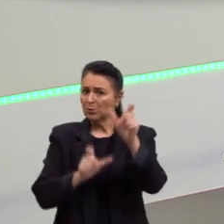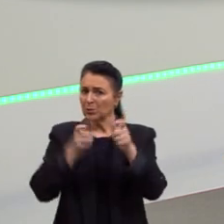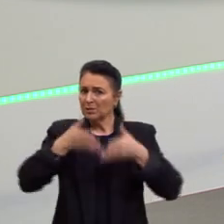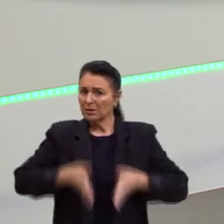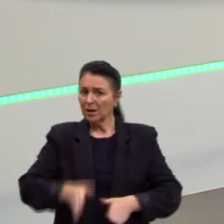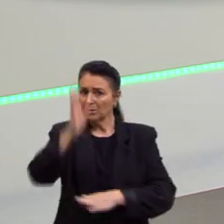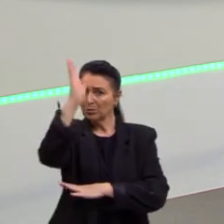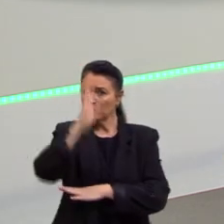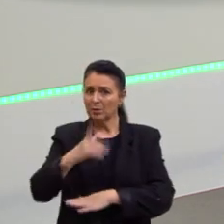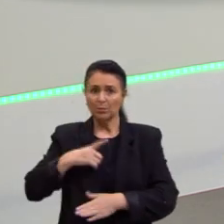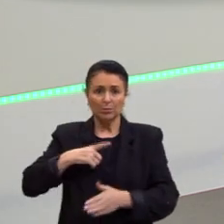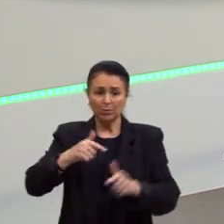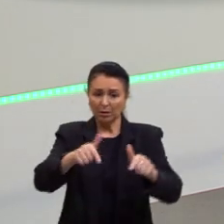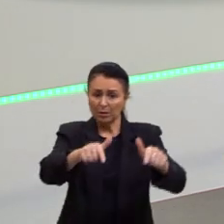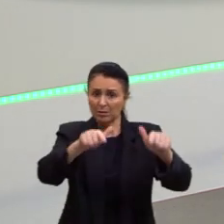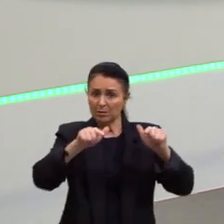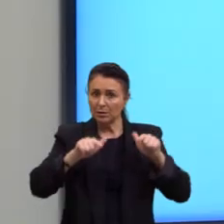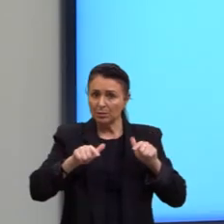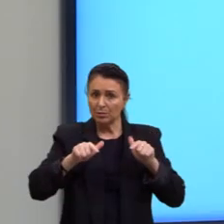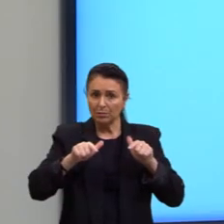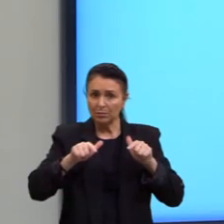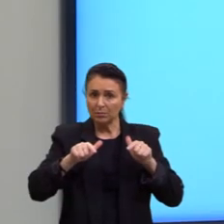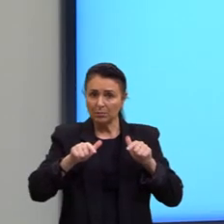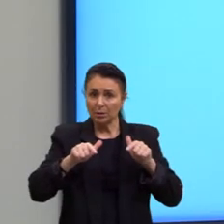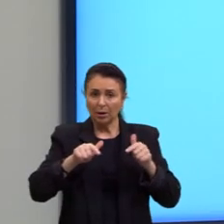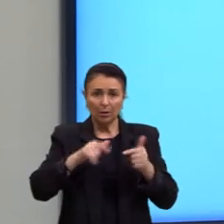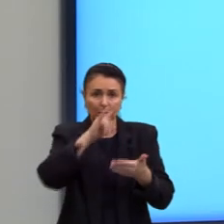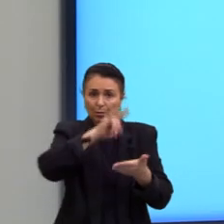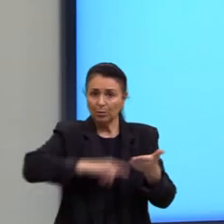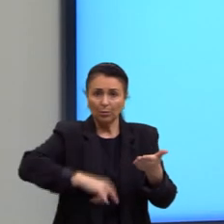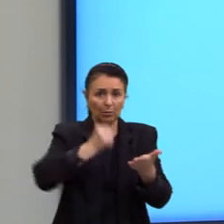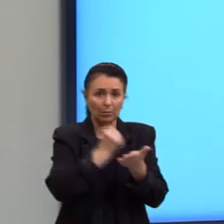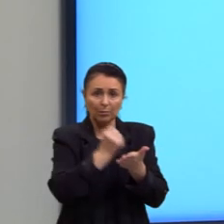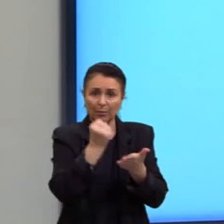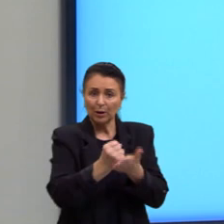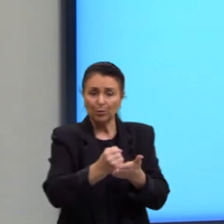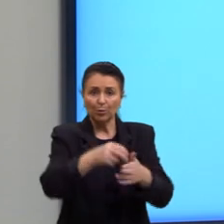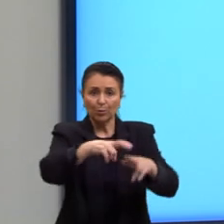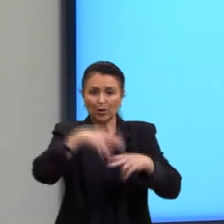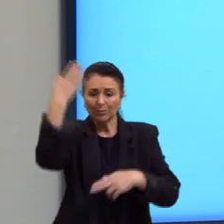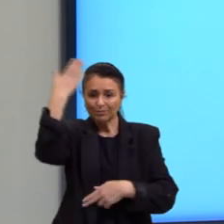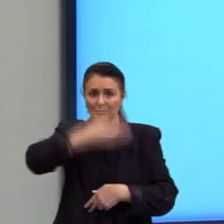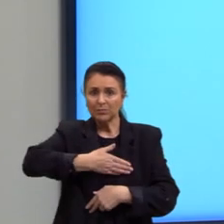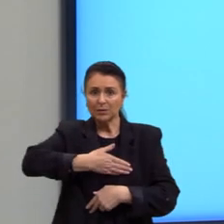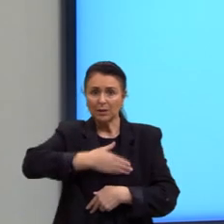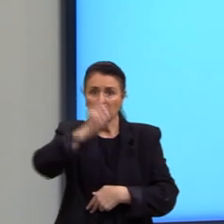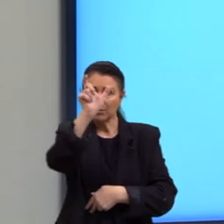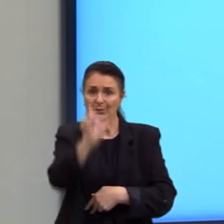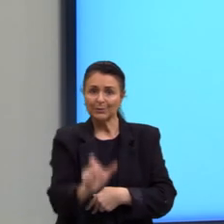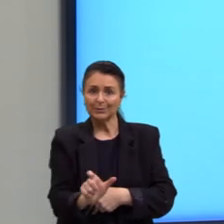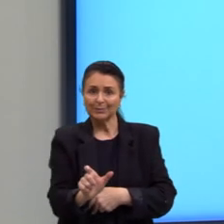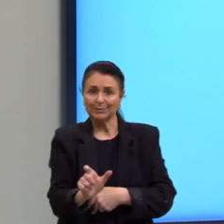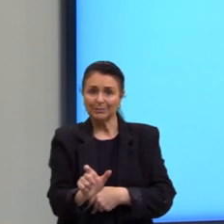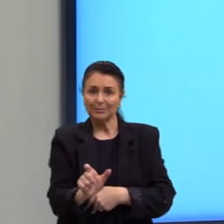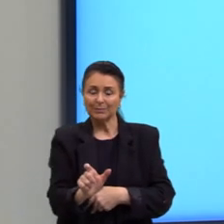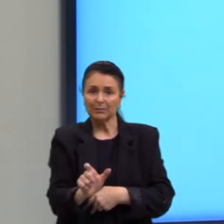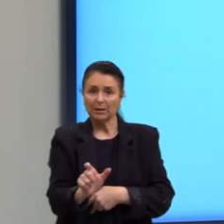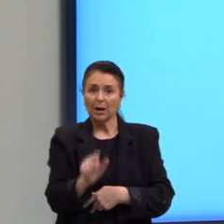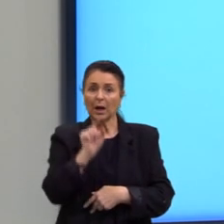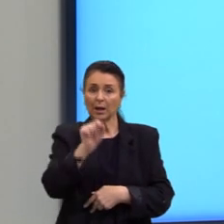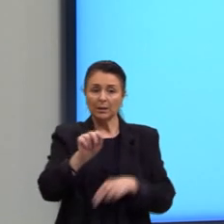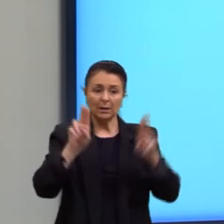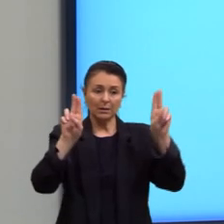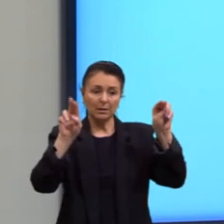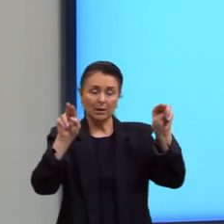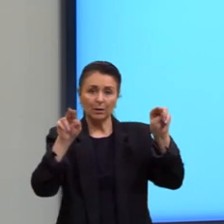nascimento, fator que os invisibiliza. Então, aqui está sendo citada